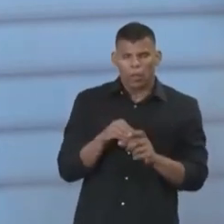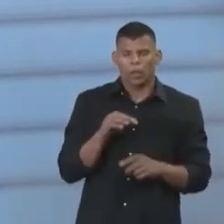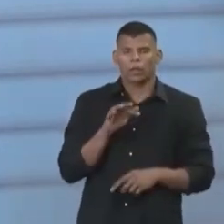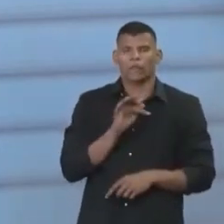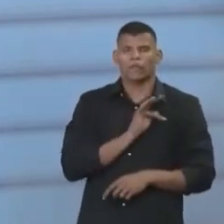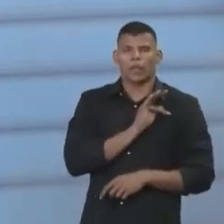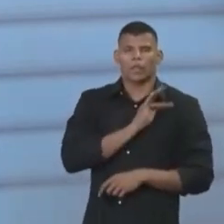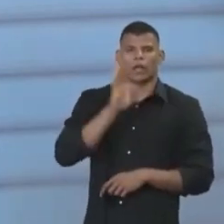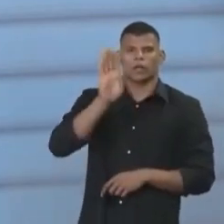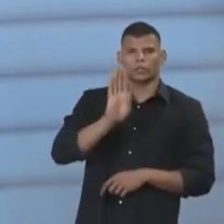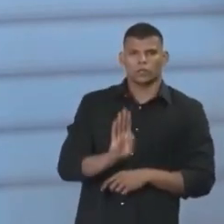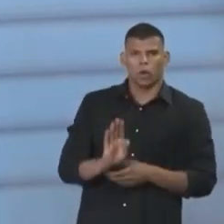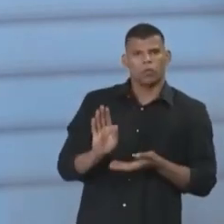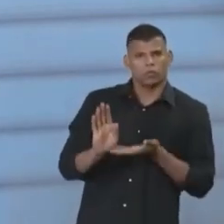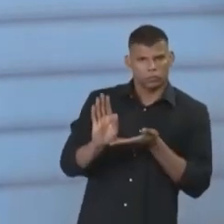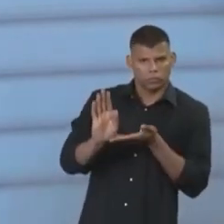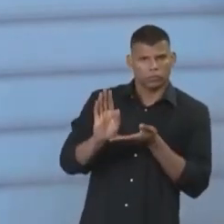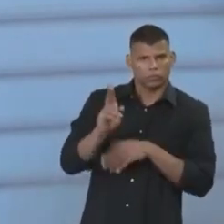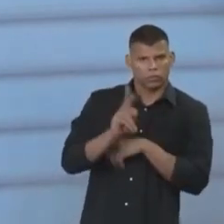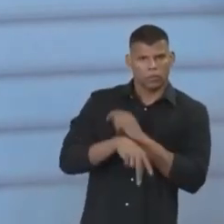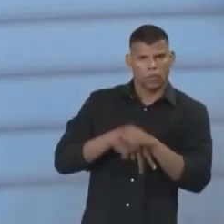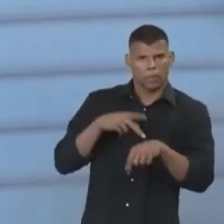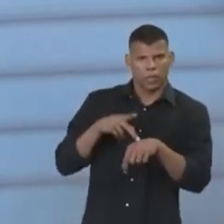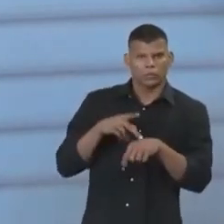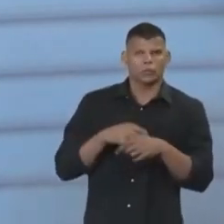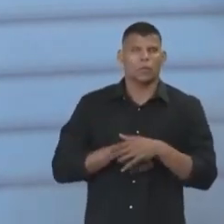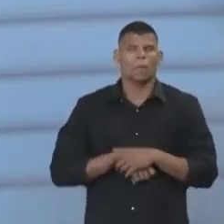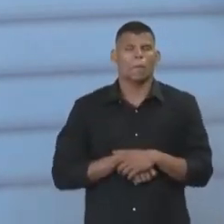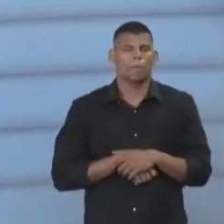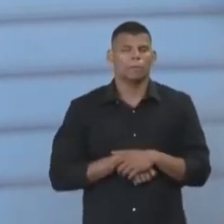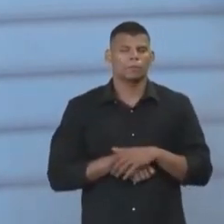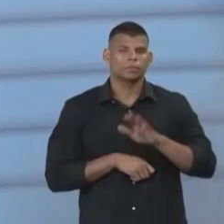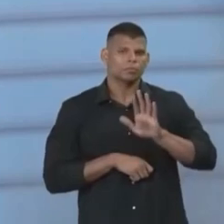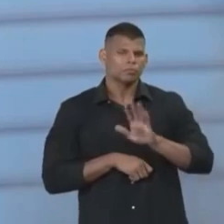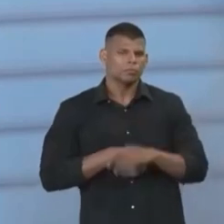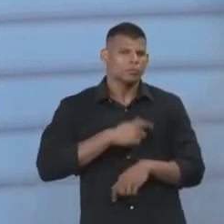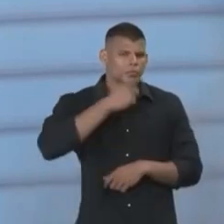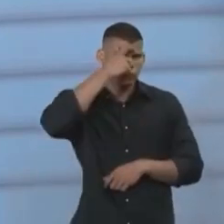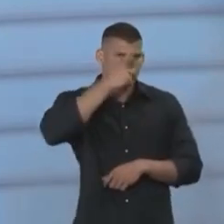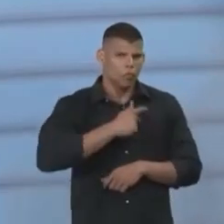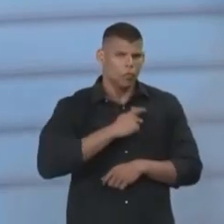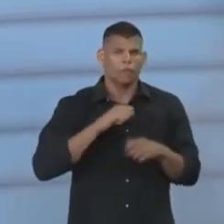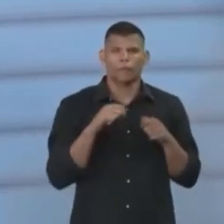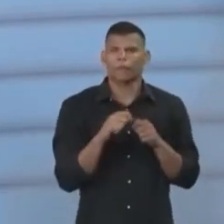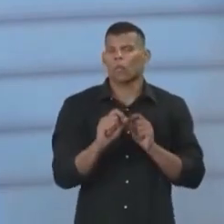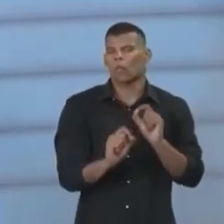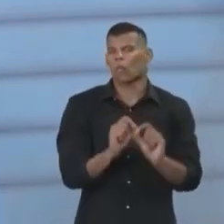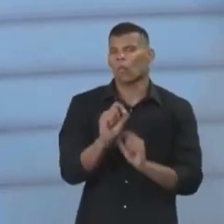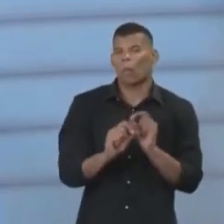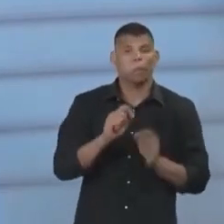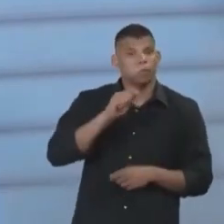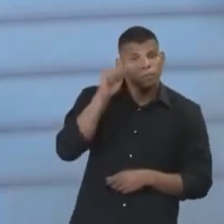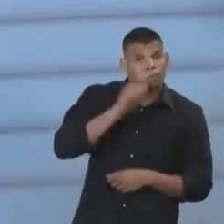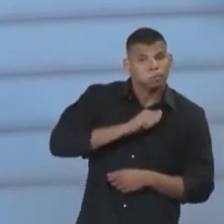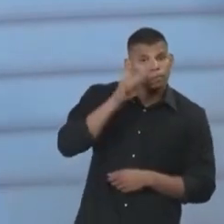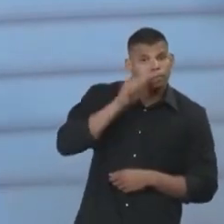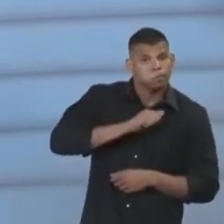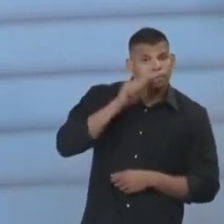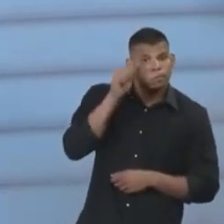Então, eu analisei essa aplicabilidade, que regime